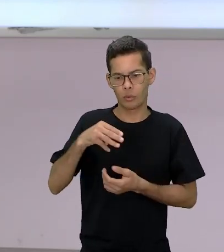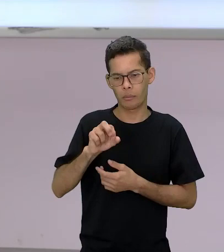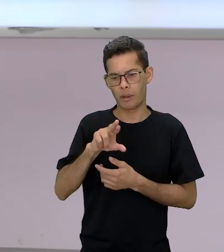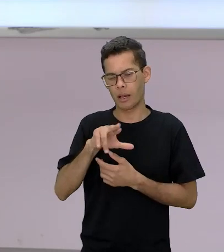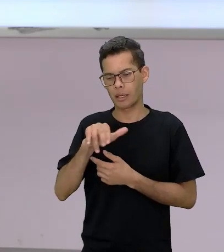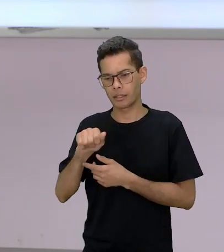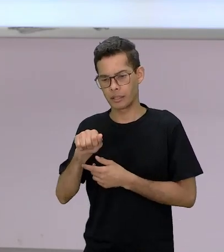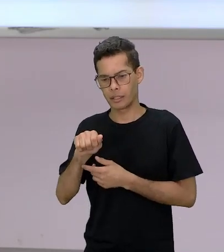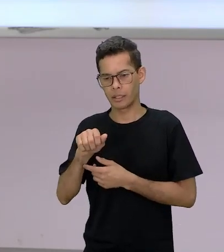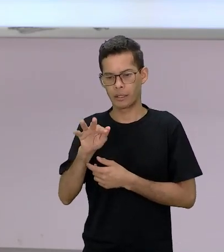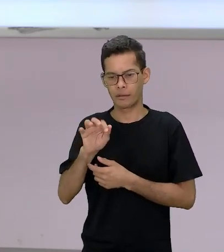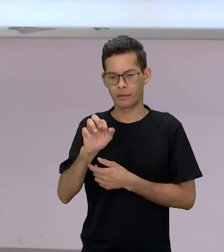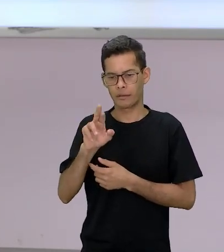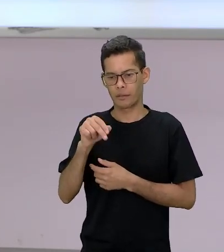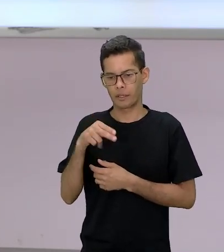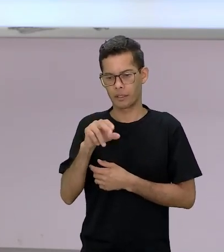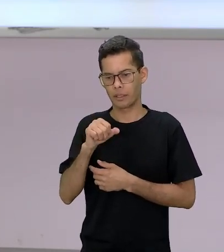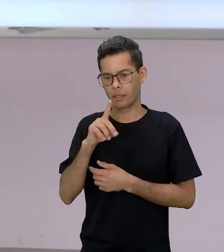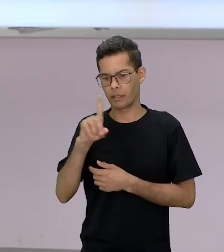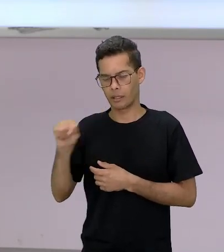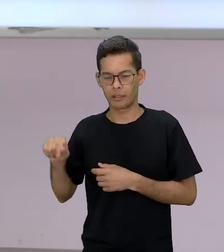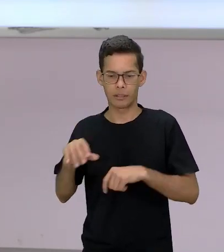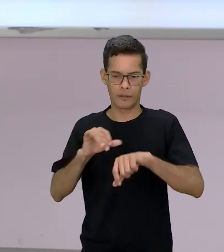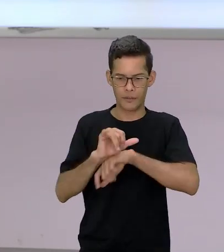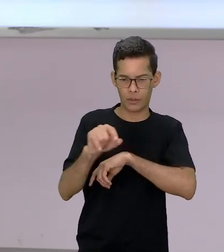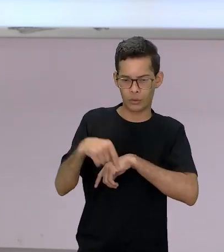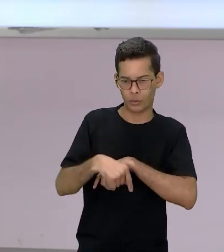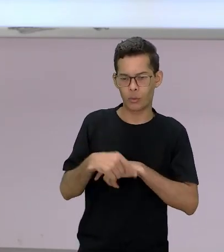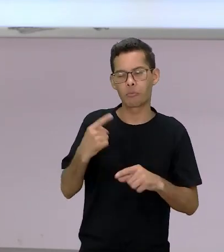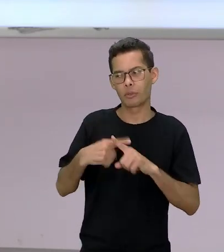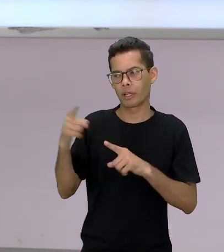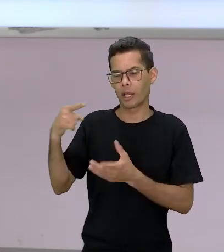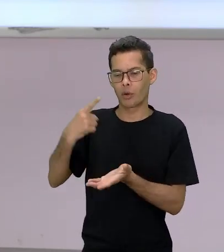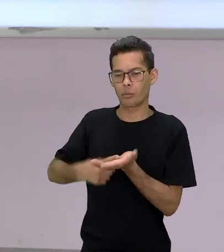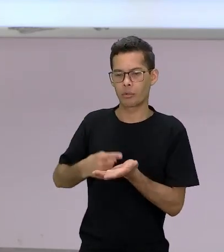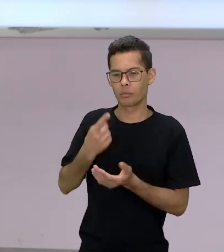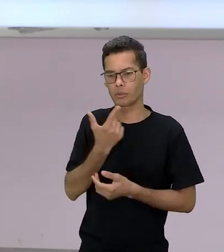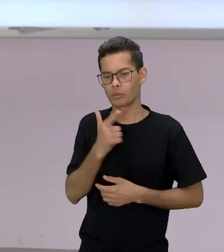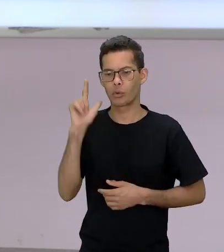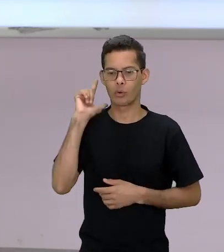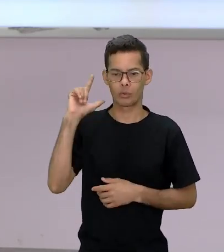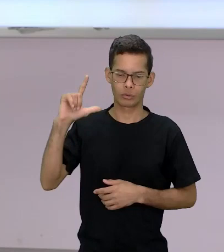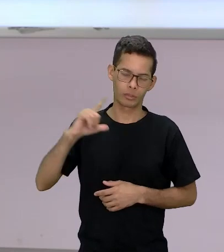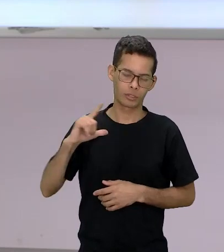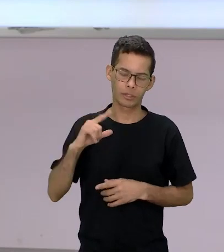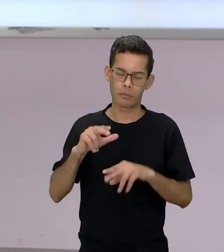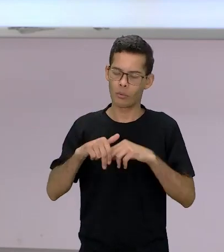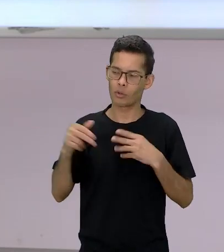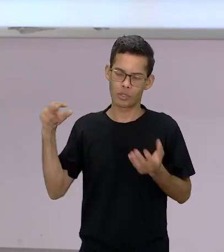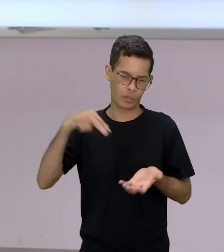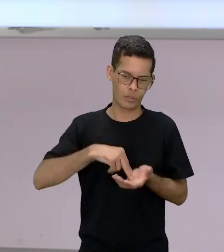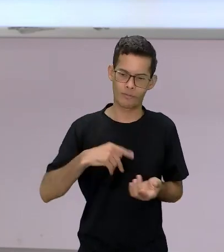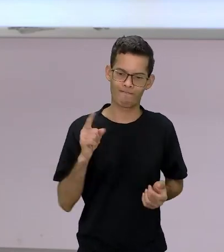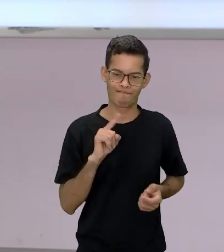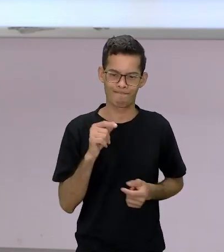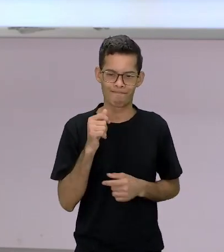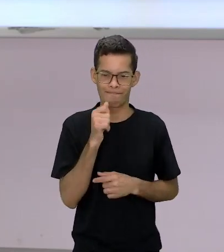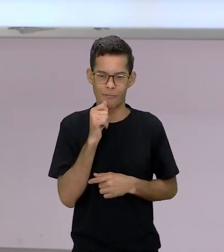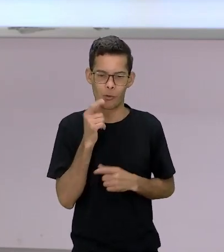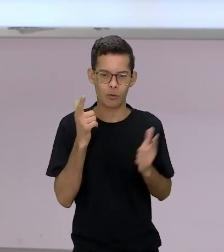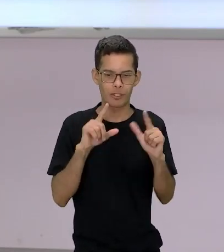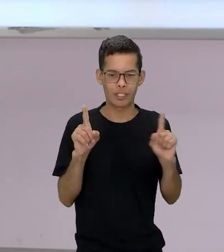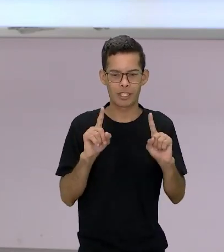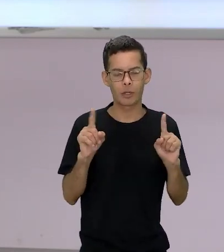hoje está em um compromisso tinha um compromisso inadiável que ela não pôde estar mas no próximo